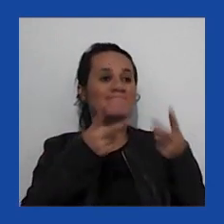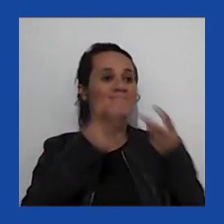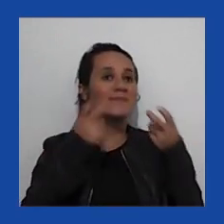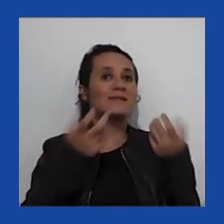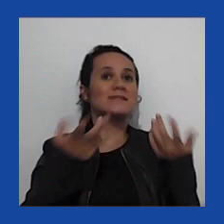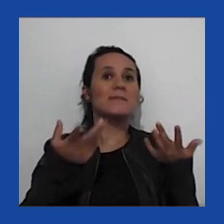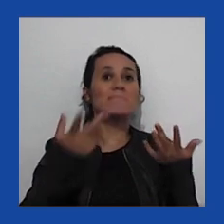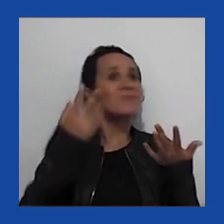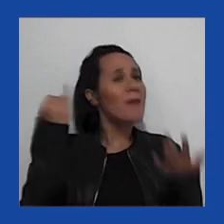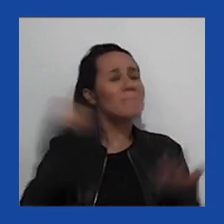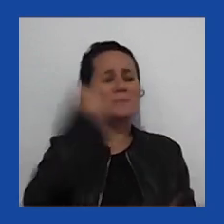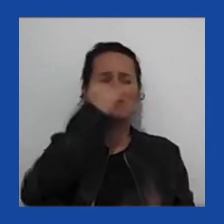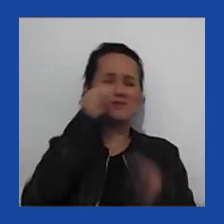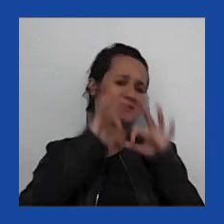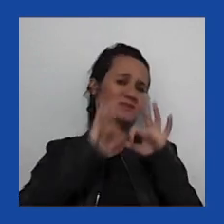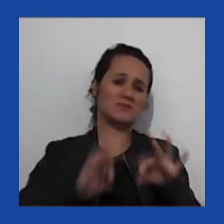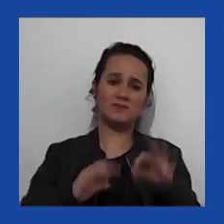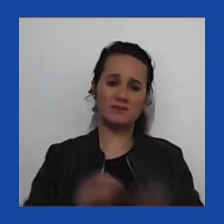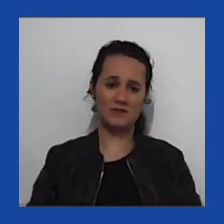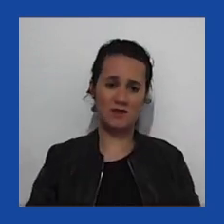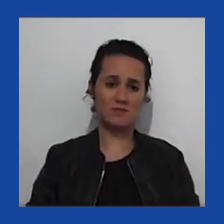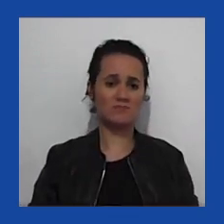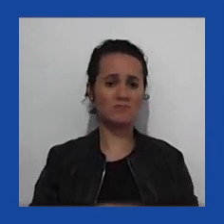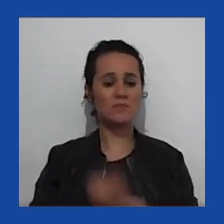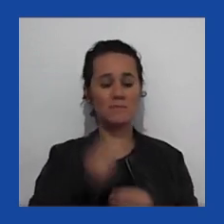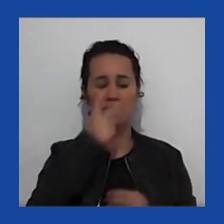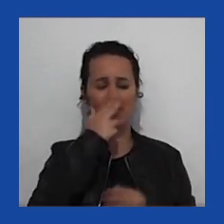importante, é uma divisão das águas.